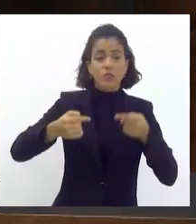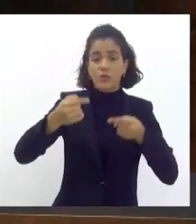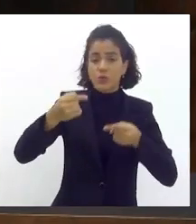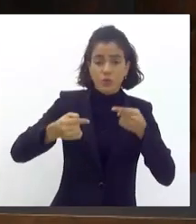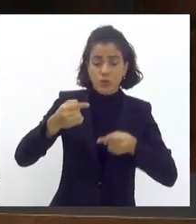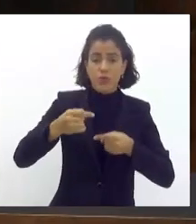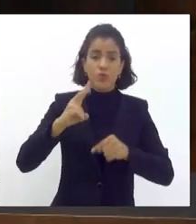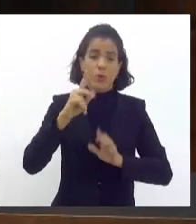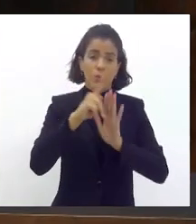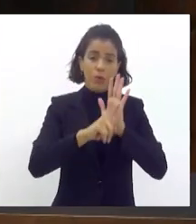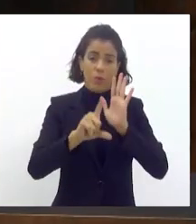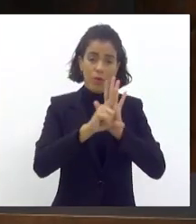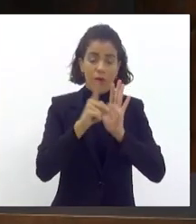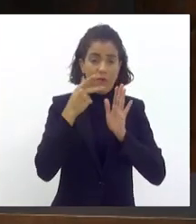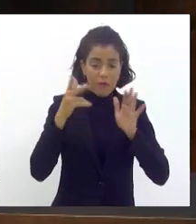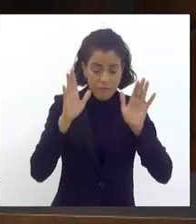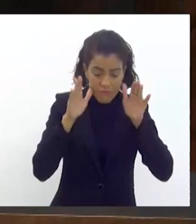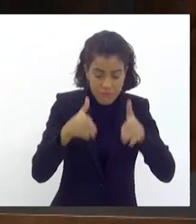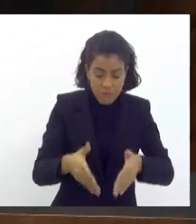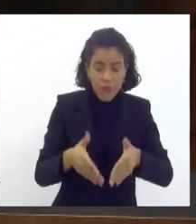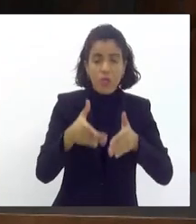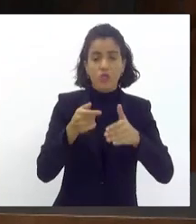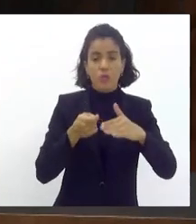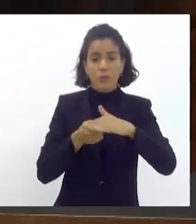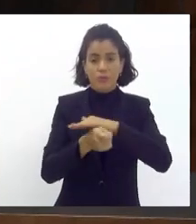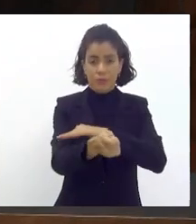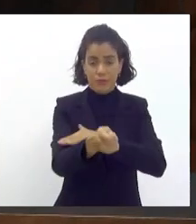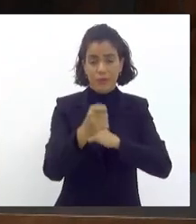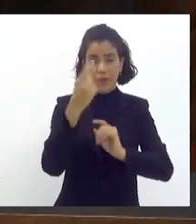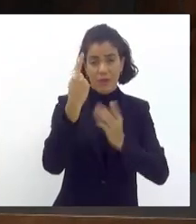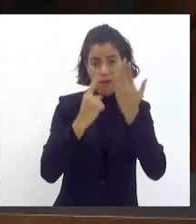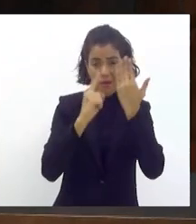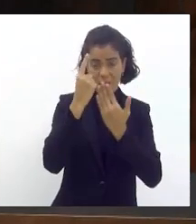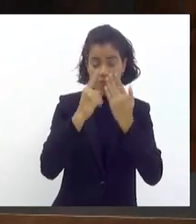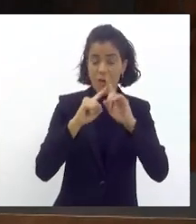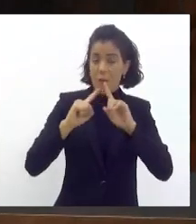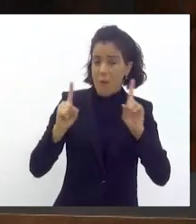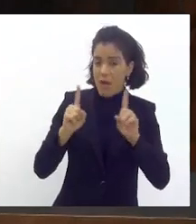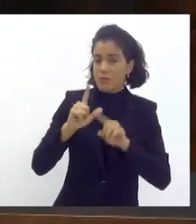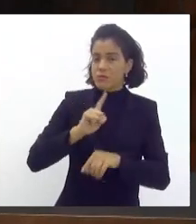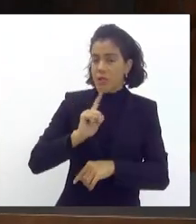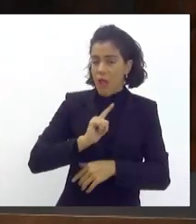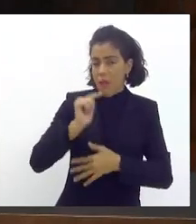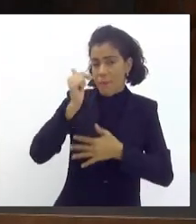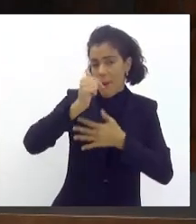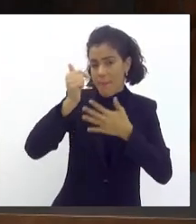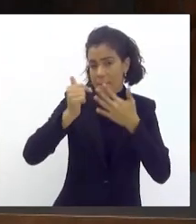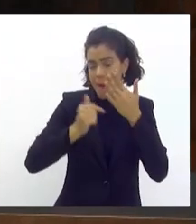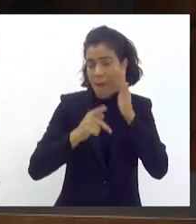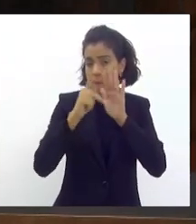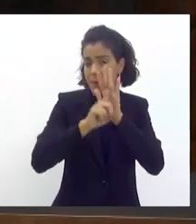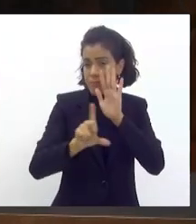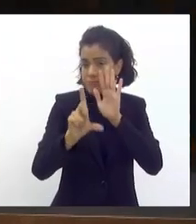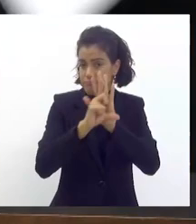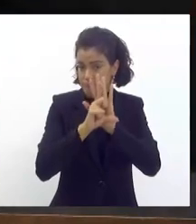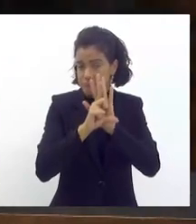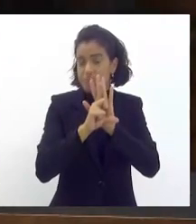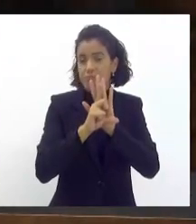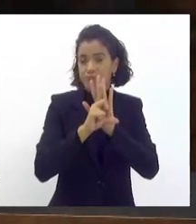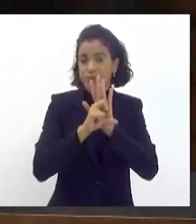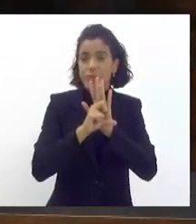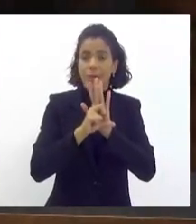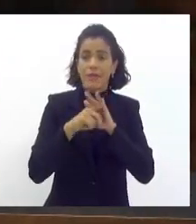desse projeto de lei que fala especificamente sobre o financiamento do carnaval, mas temos outros projetos em pauta na Assembleia Legislativa.